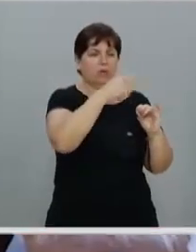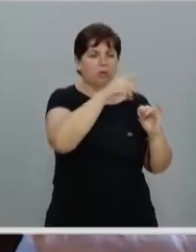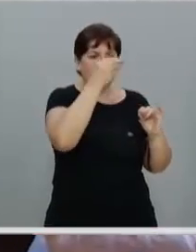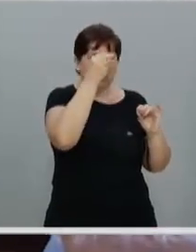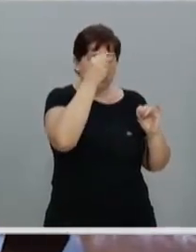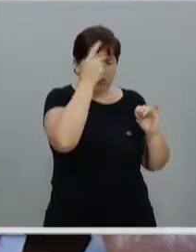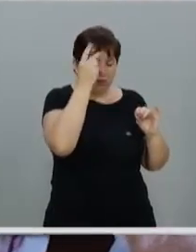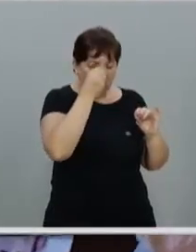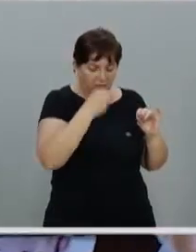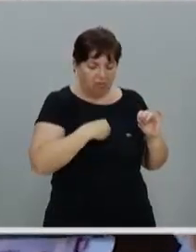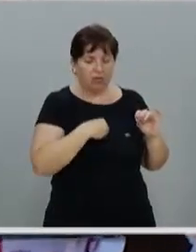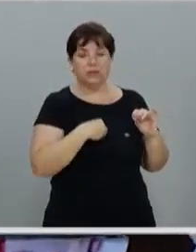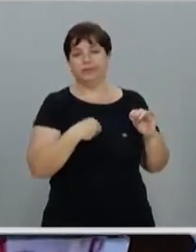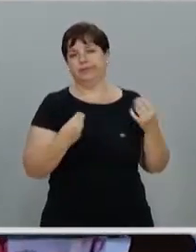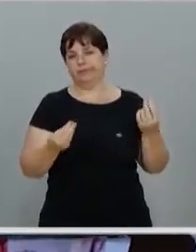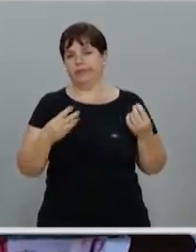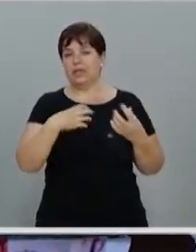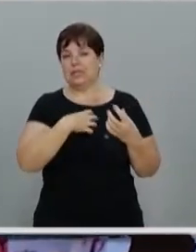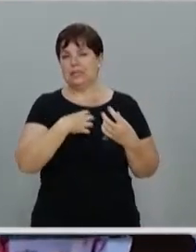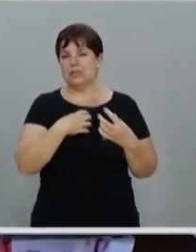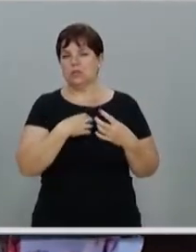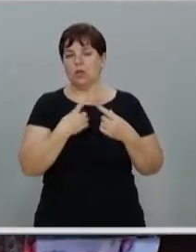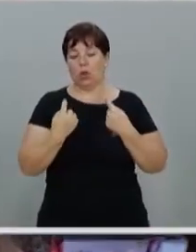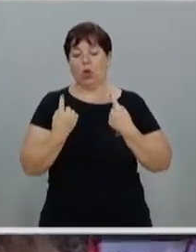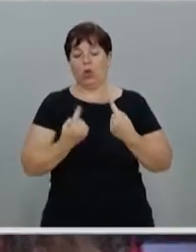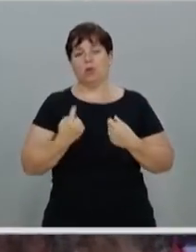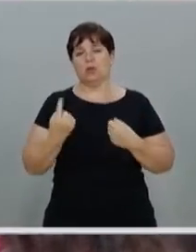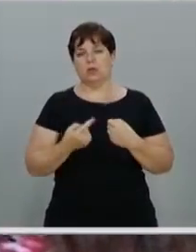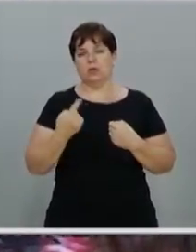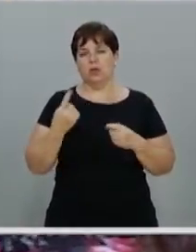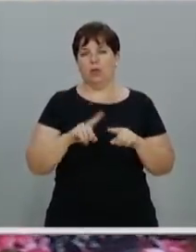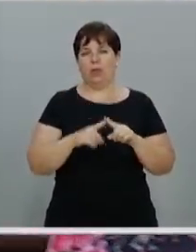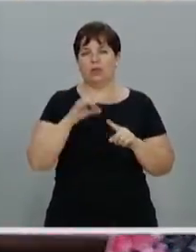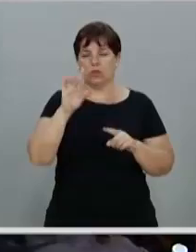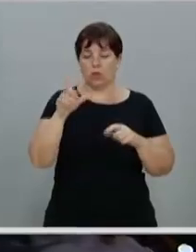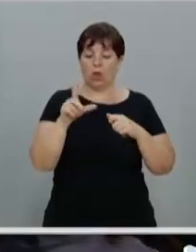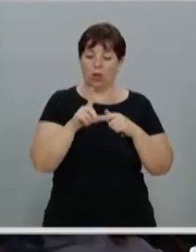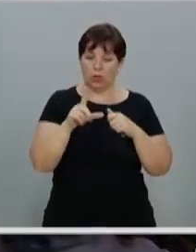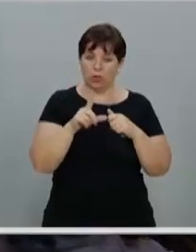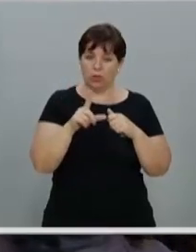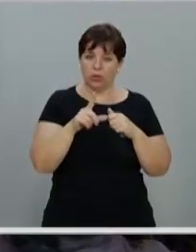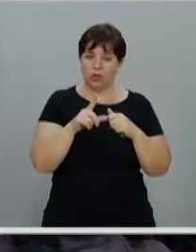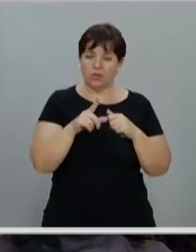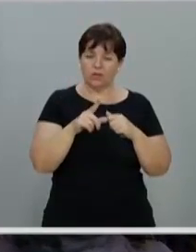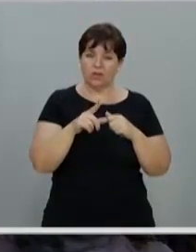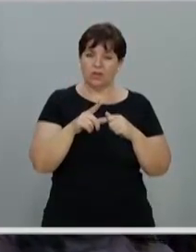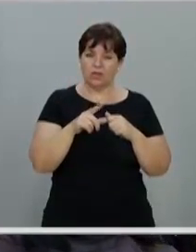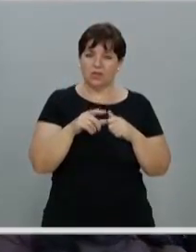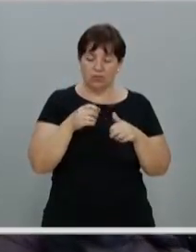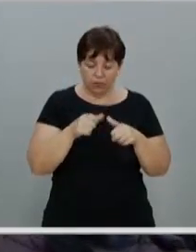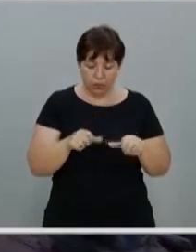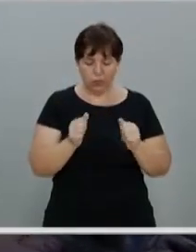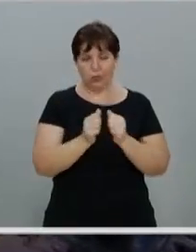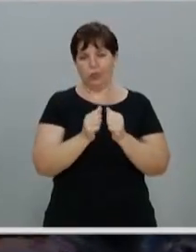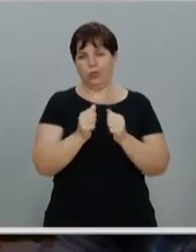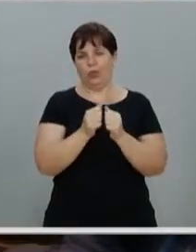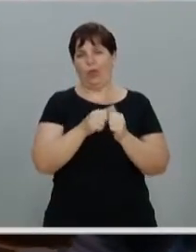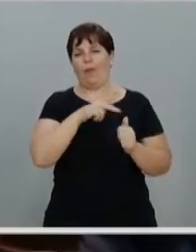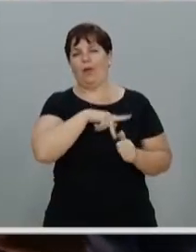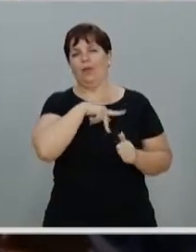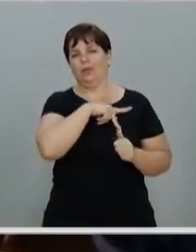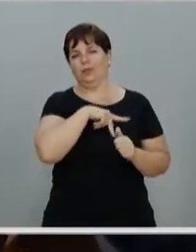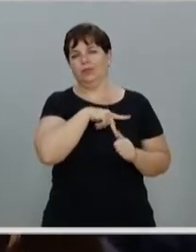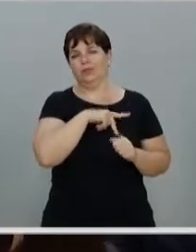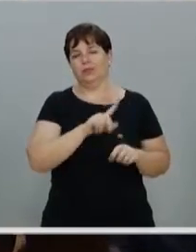foi para não sei onde. Ele se sente abandonado. Somente Lucas é aquele que não abandona Paulo. Só que,